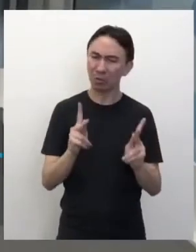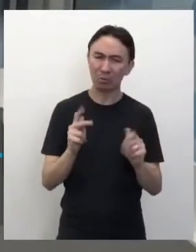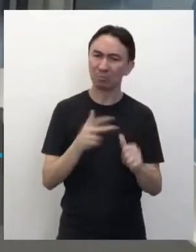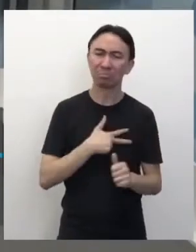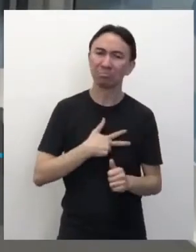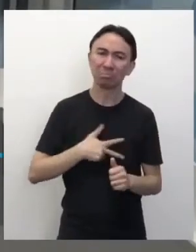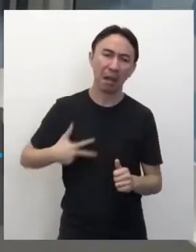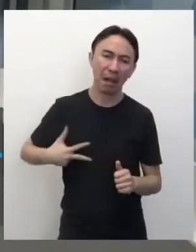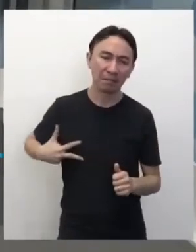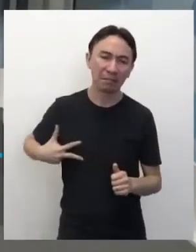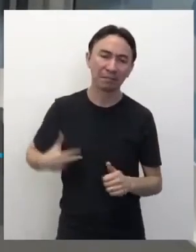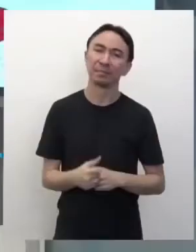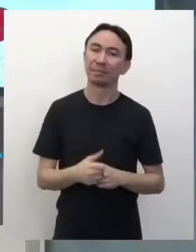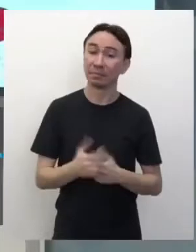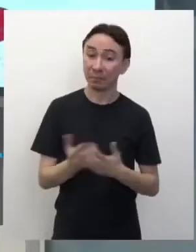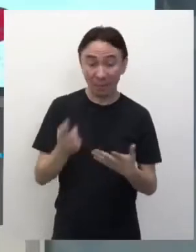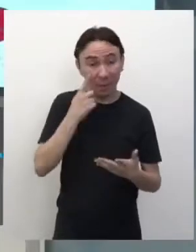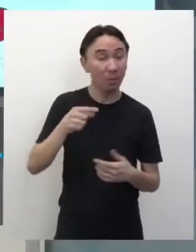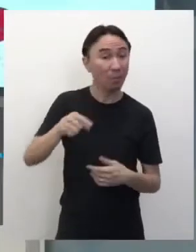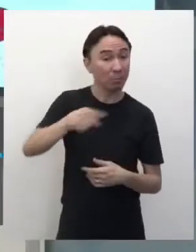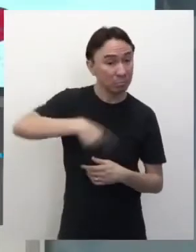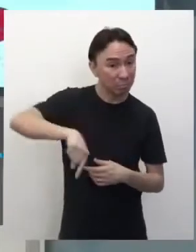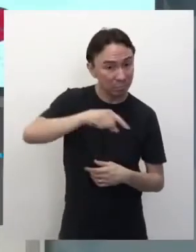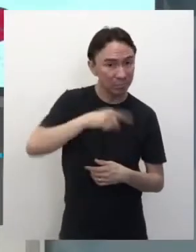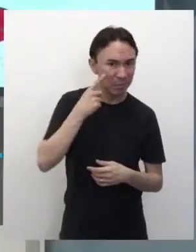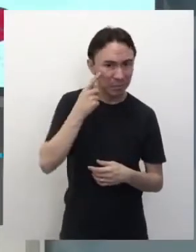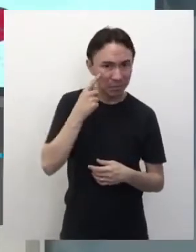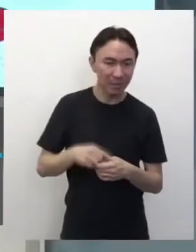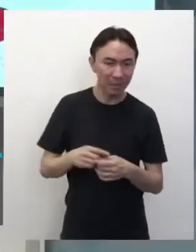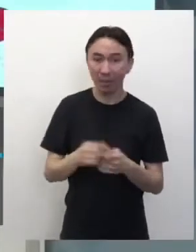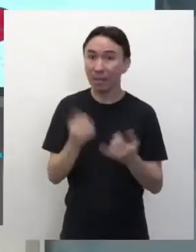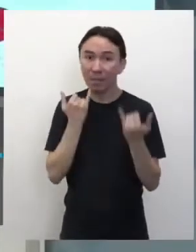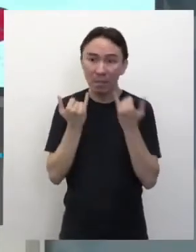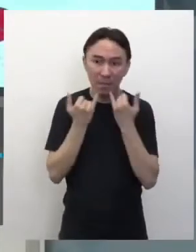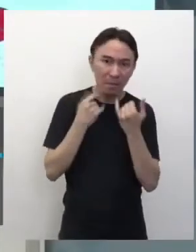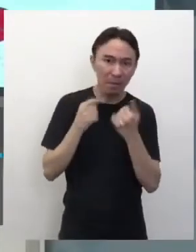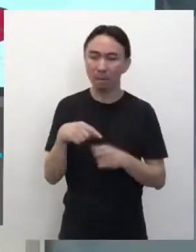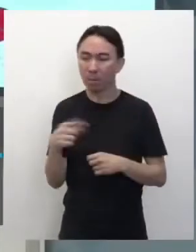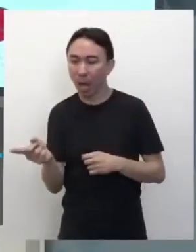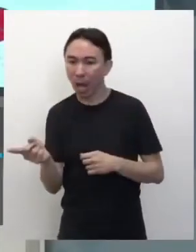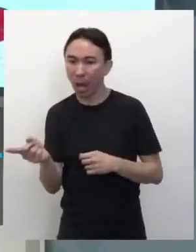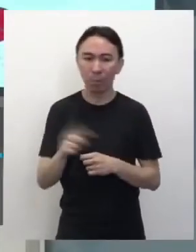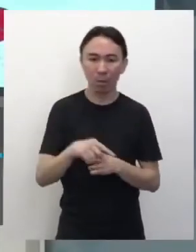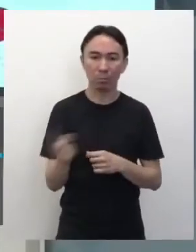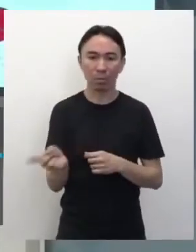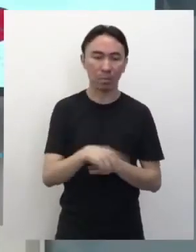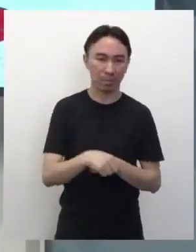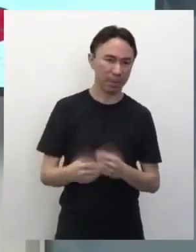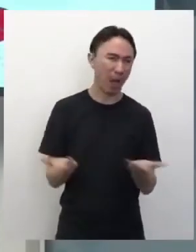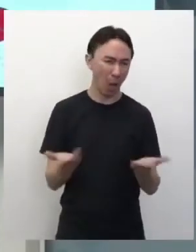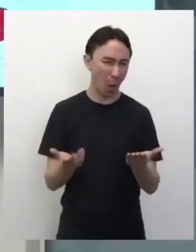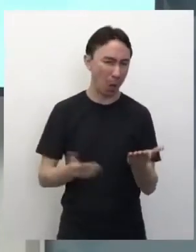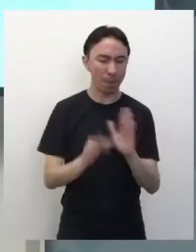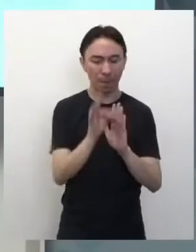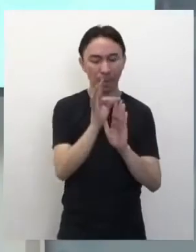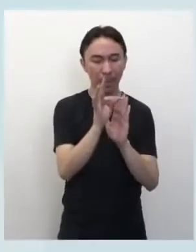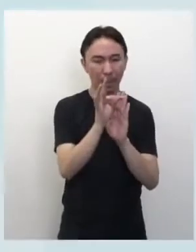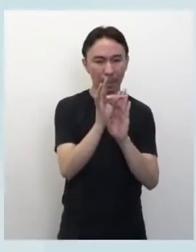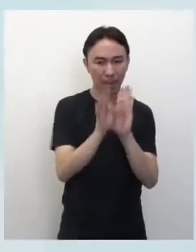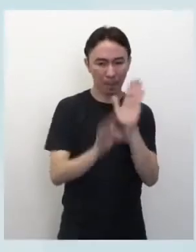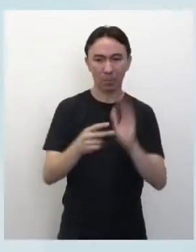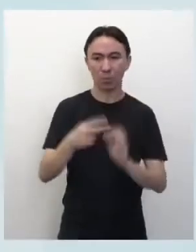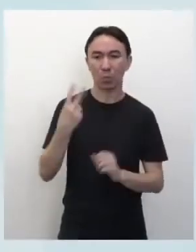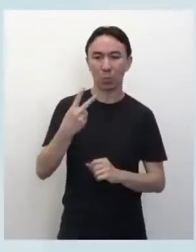Não. Então, a gente vai trabalhando, vamos indo e voltando nas informações, tá? Vamos aí para o segundo texto. Segundo título.